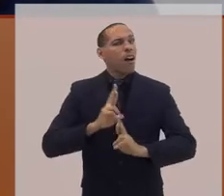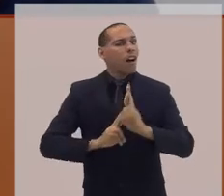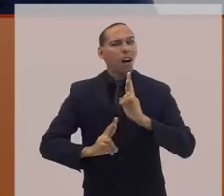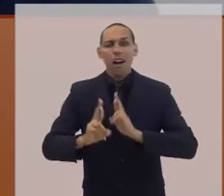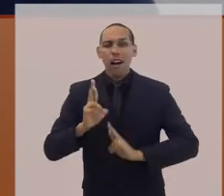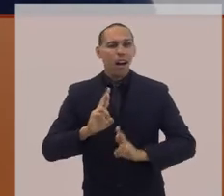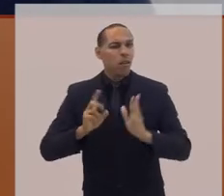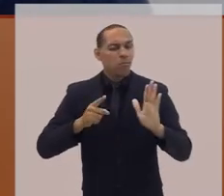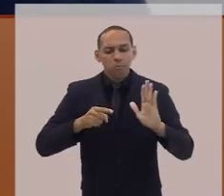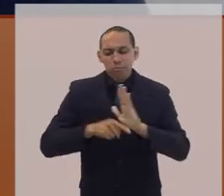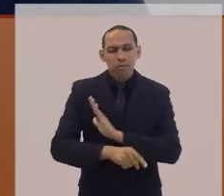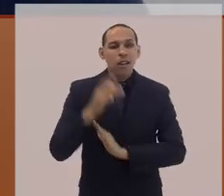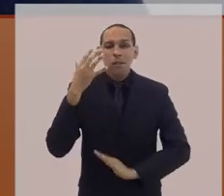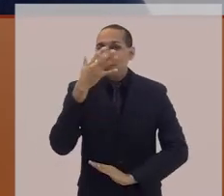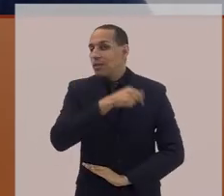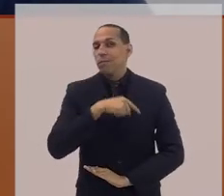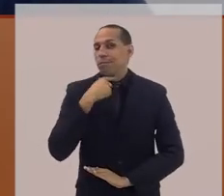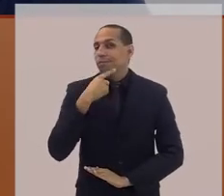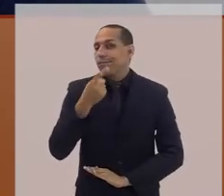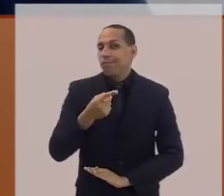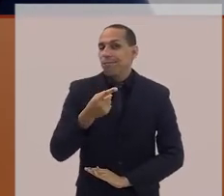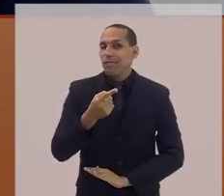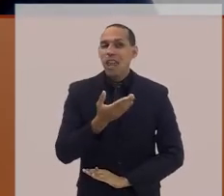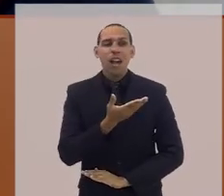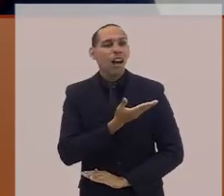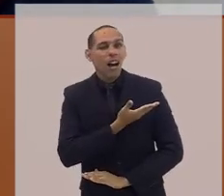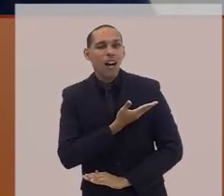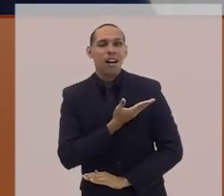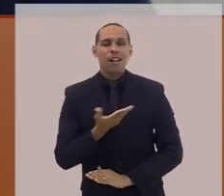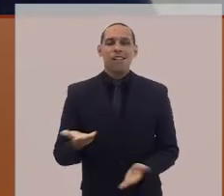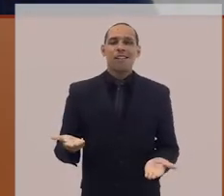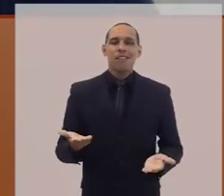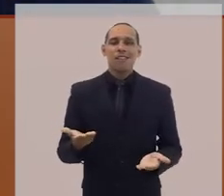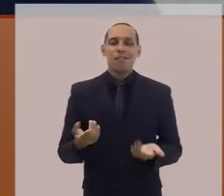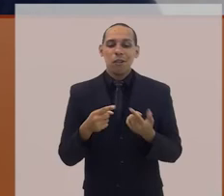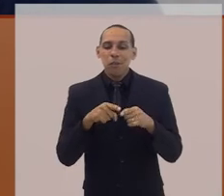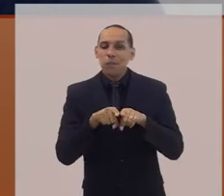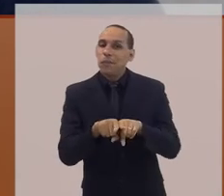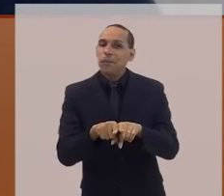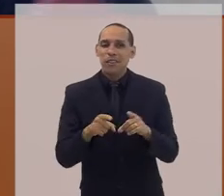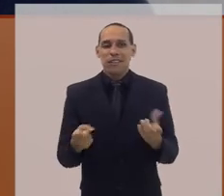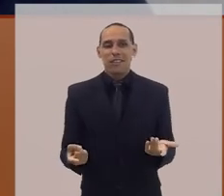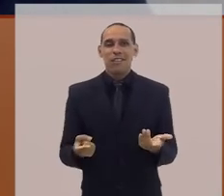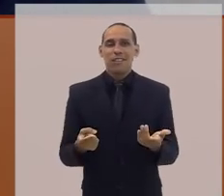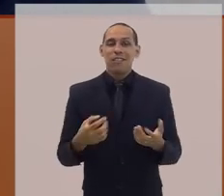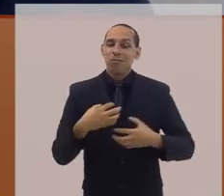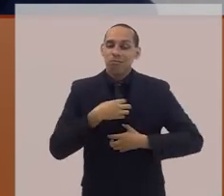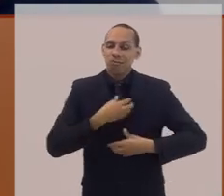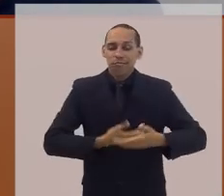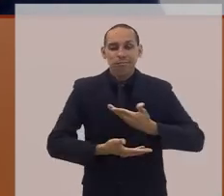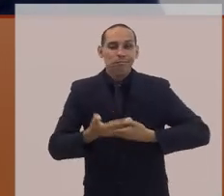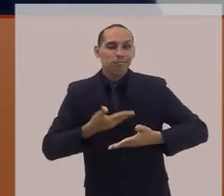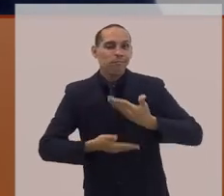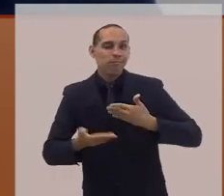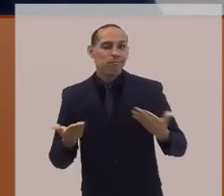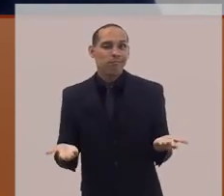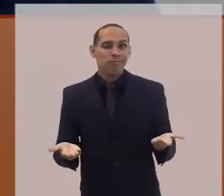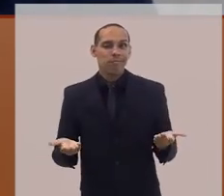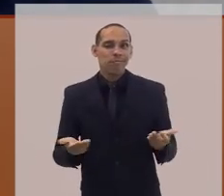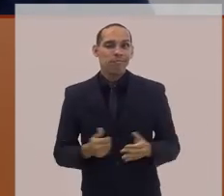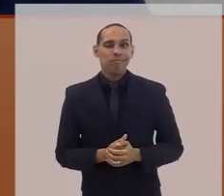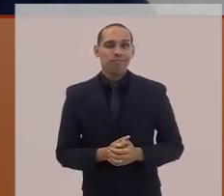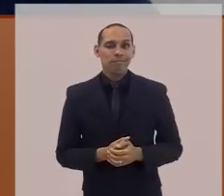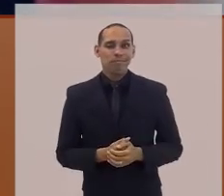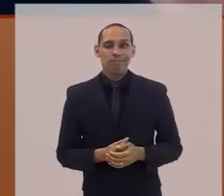amizade, de companheirismo, de solidariedade. Então, por isso que eu fiz questão de frisar na minha